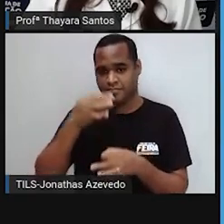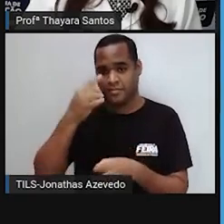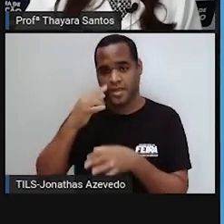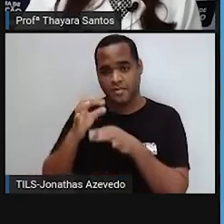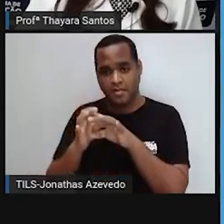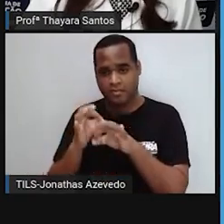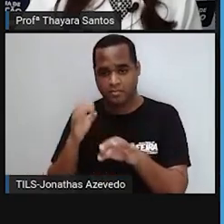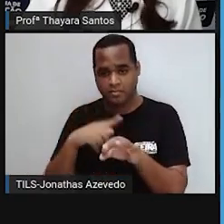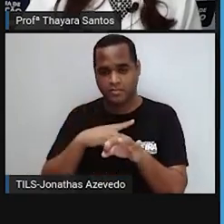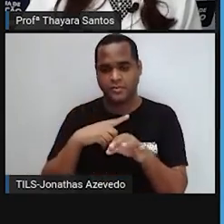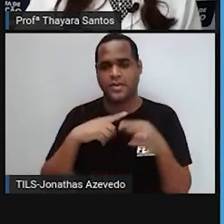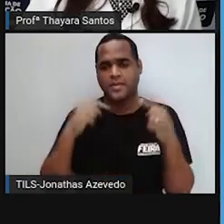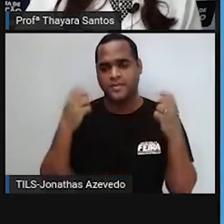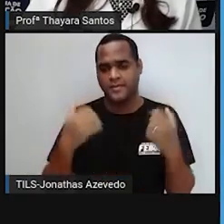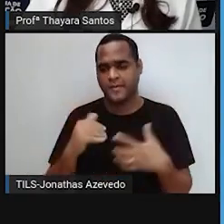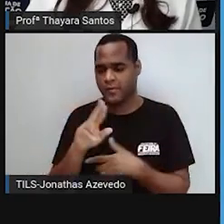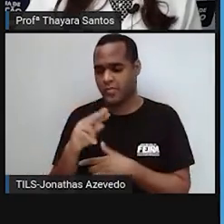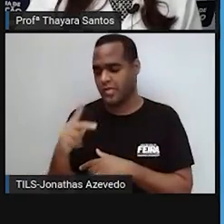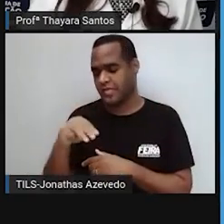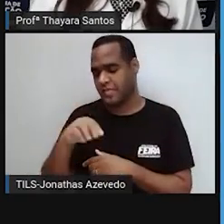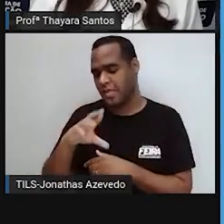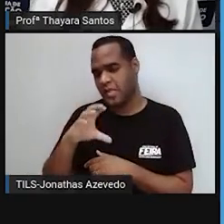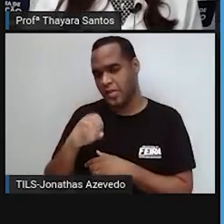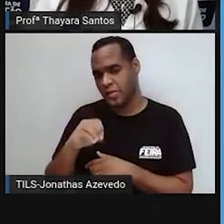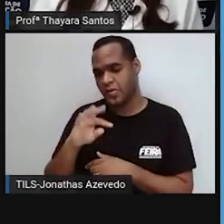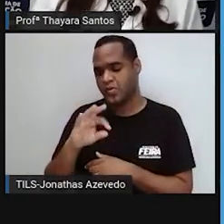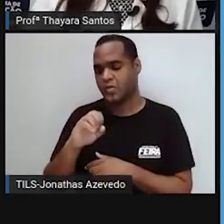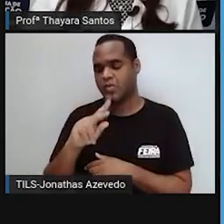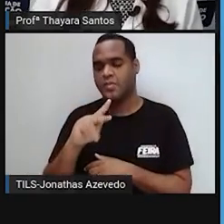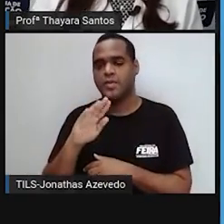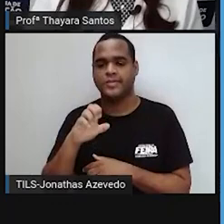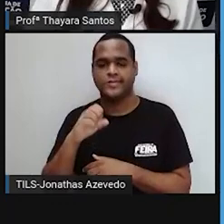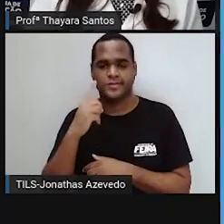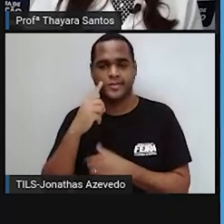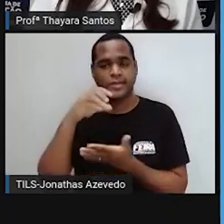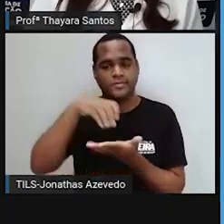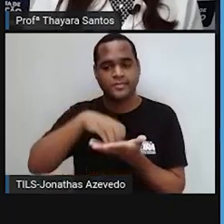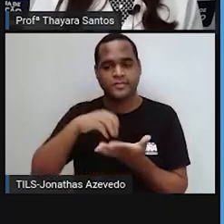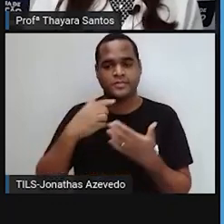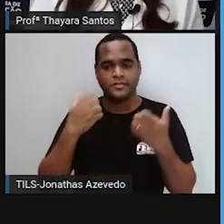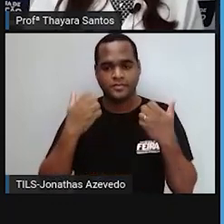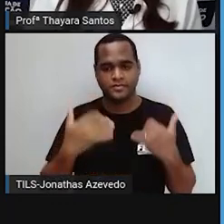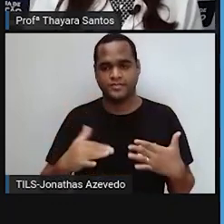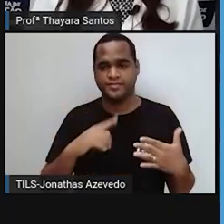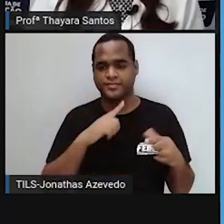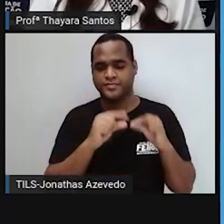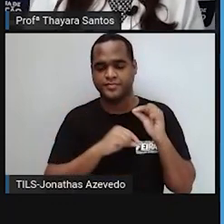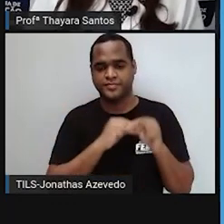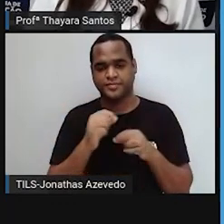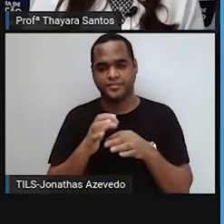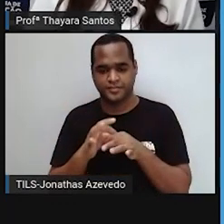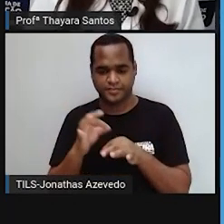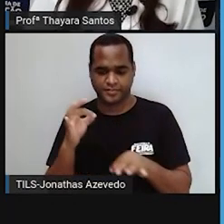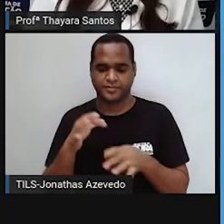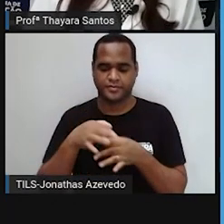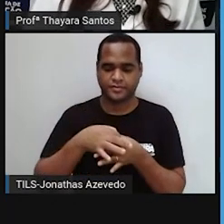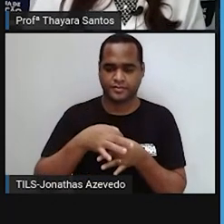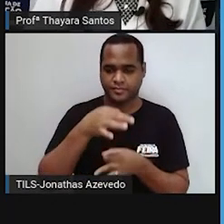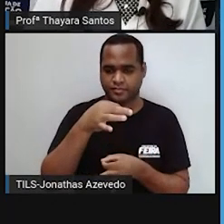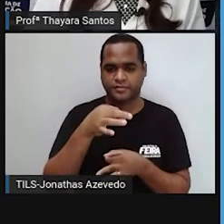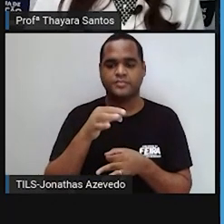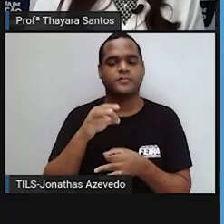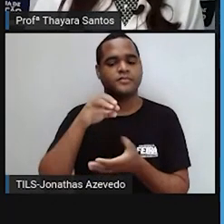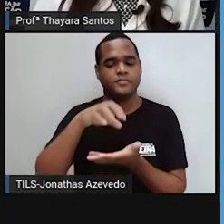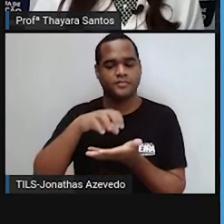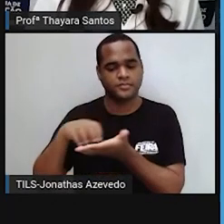aqui, que são chamados de microtúbulos, e a função desse centríolo é compor o citoesqueleto da